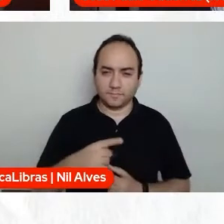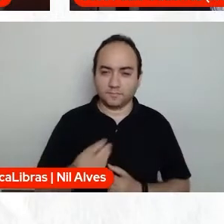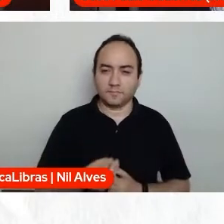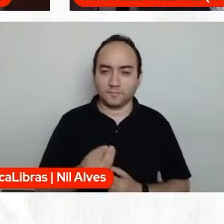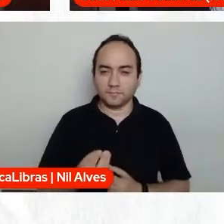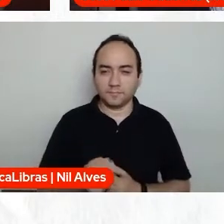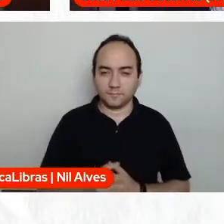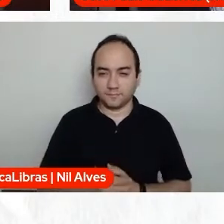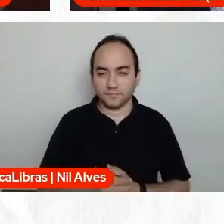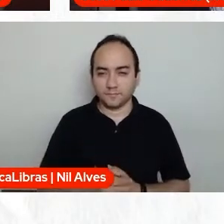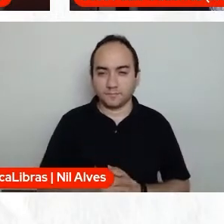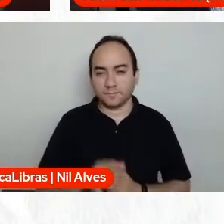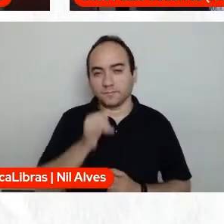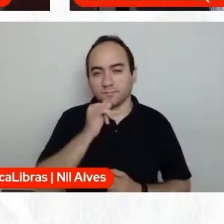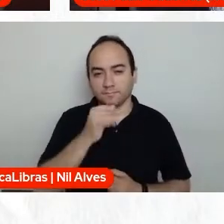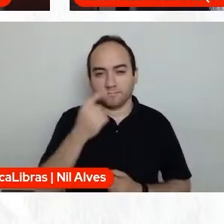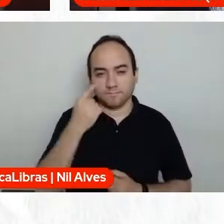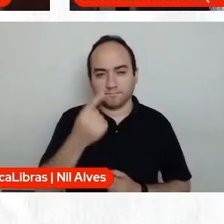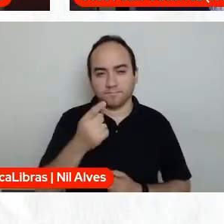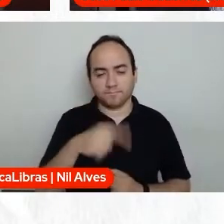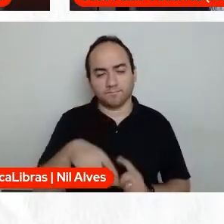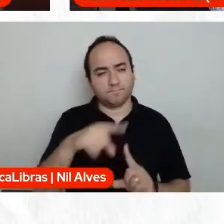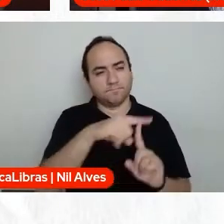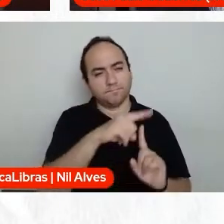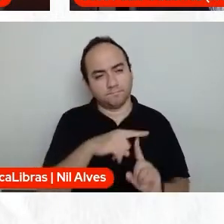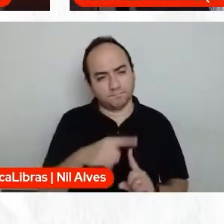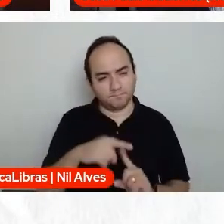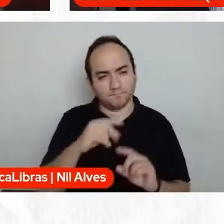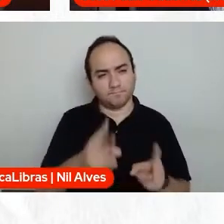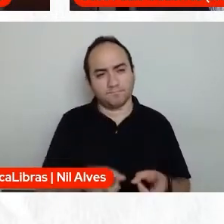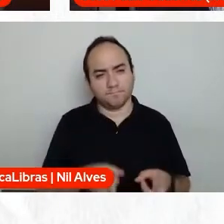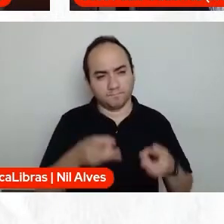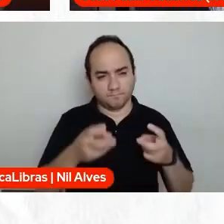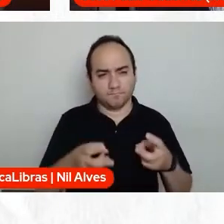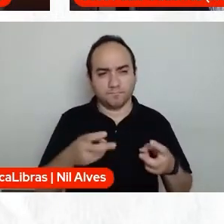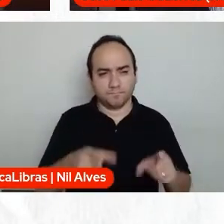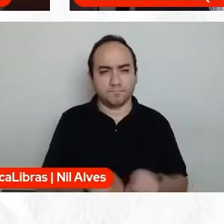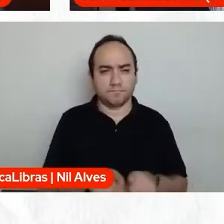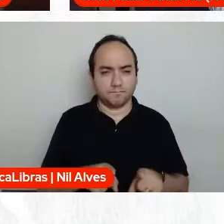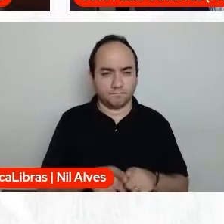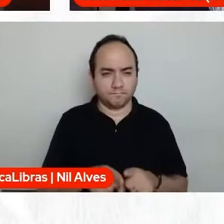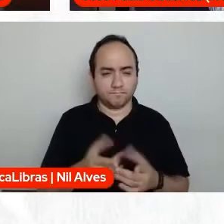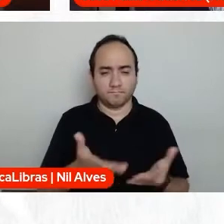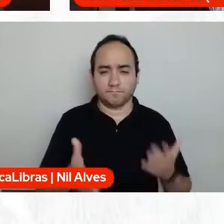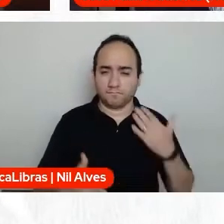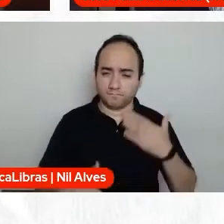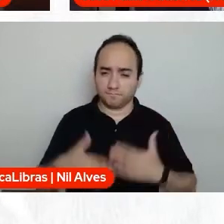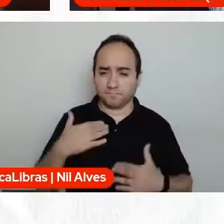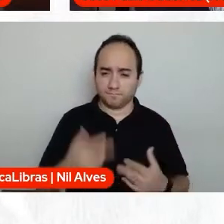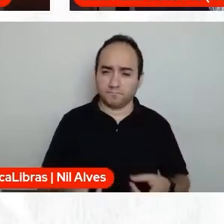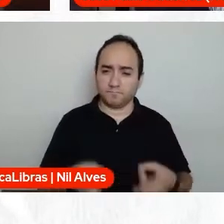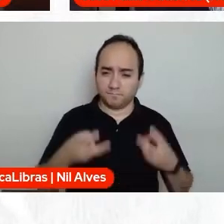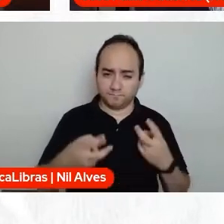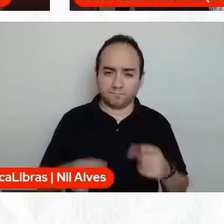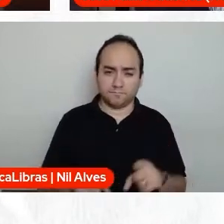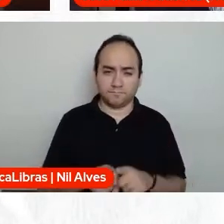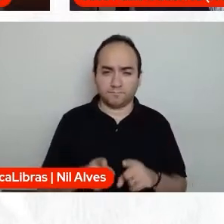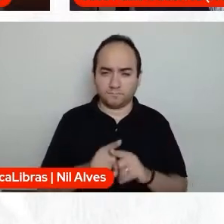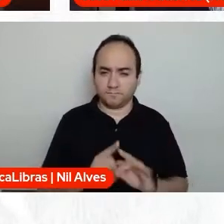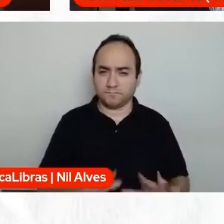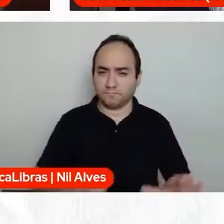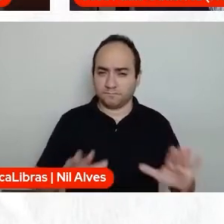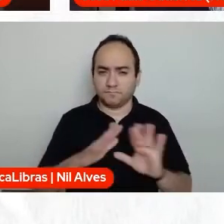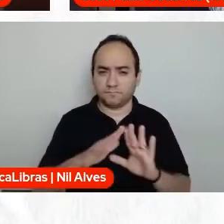identificação de classe, né? A percepção do corpo, do seu corpo, na